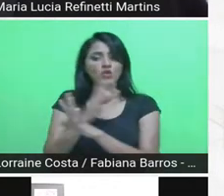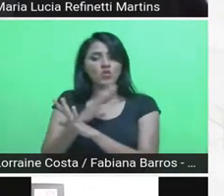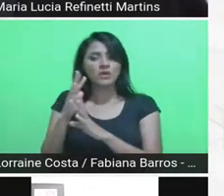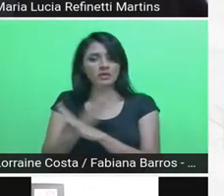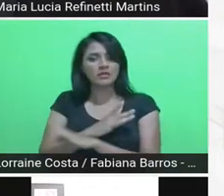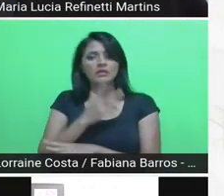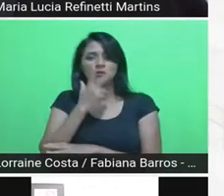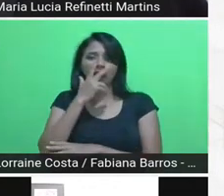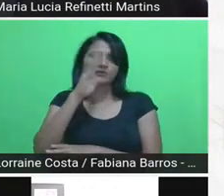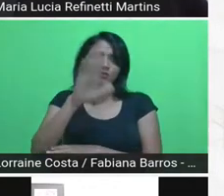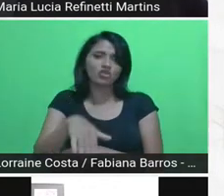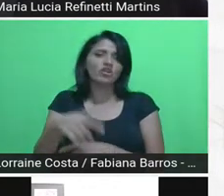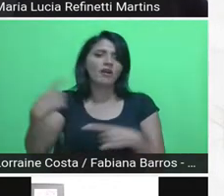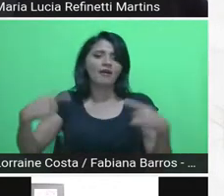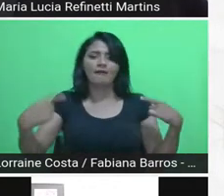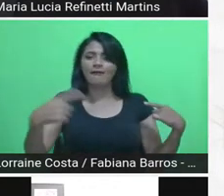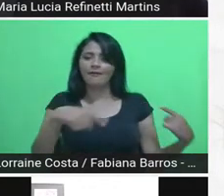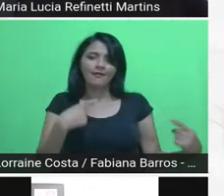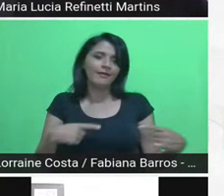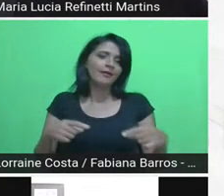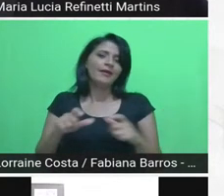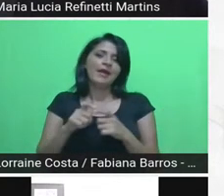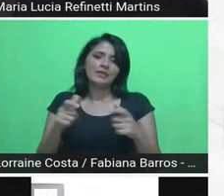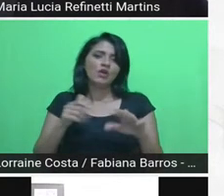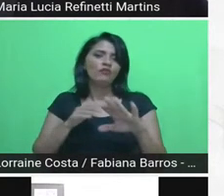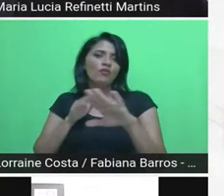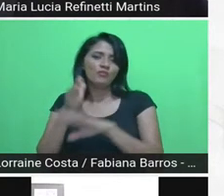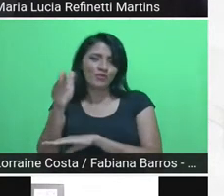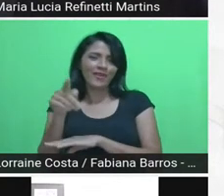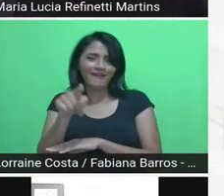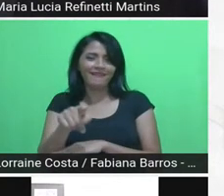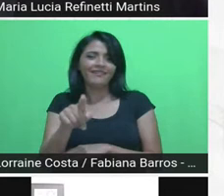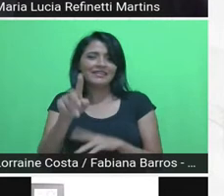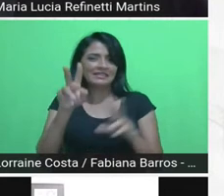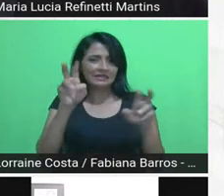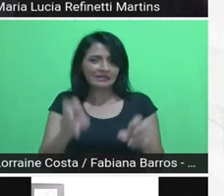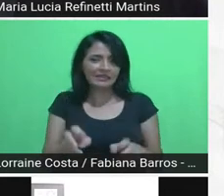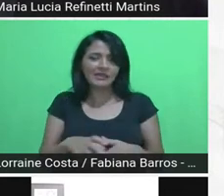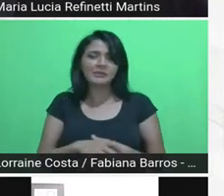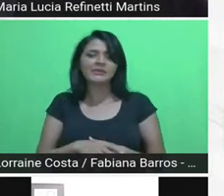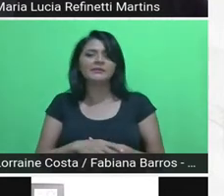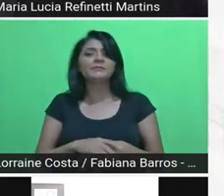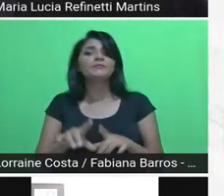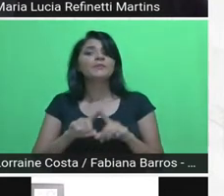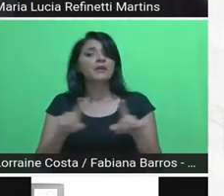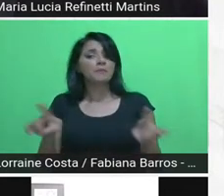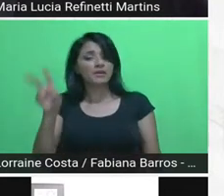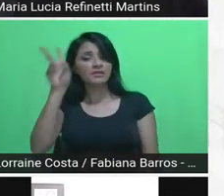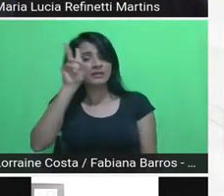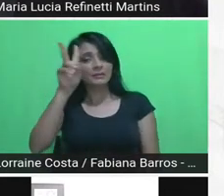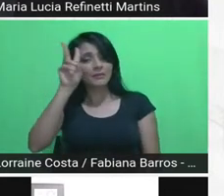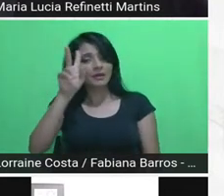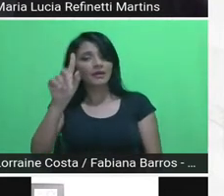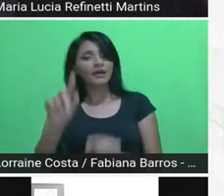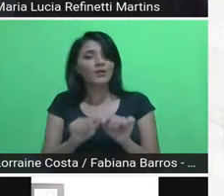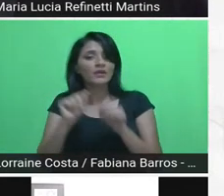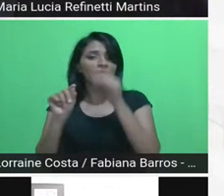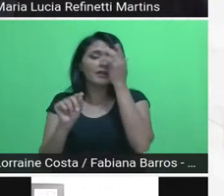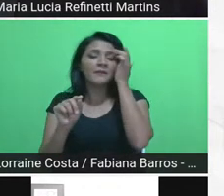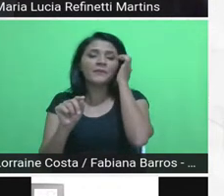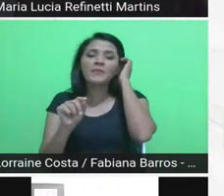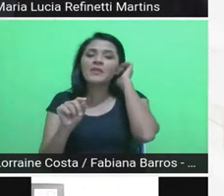amplamente discutida aqui, eu vou pular um pouquinho, mas só lembrar ainda na questão institucional